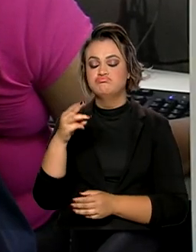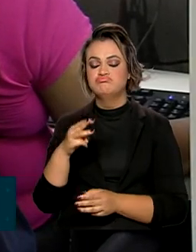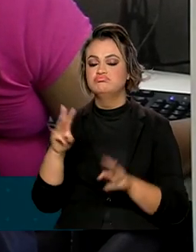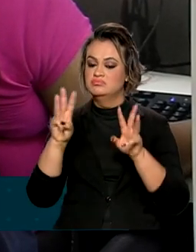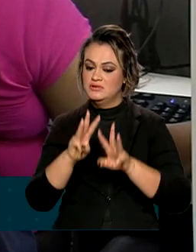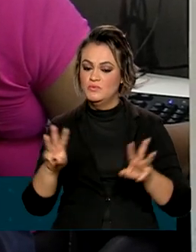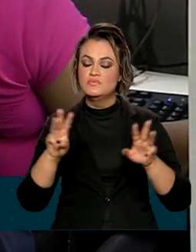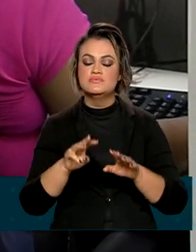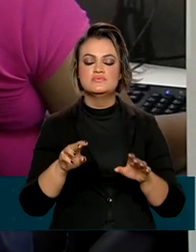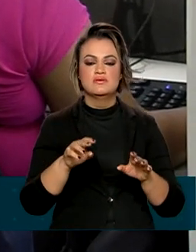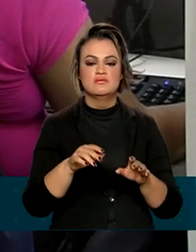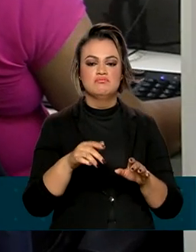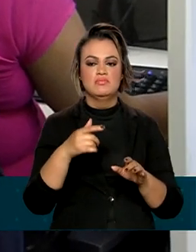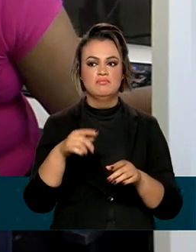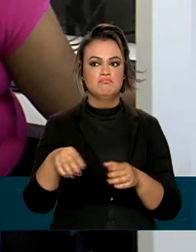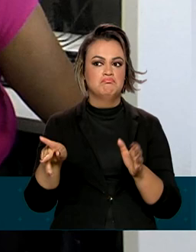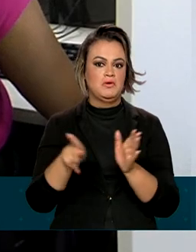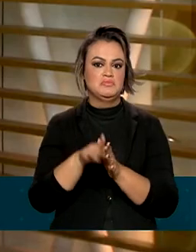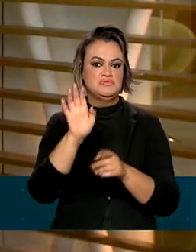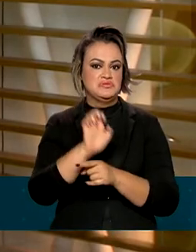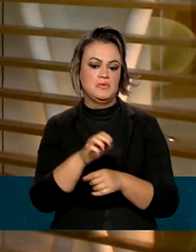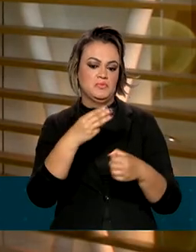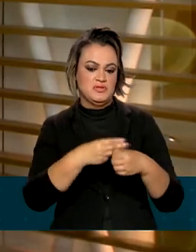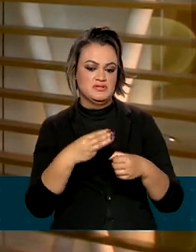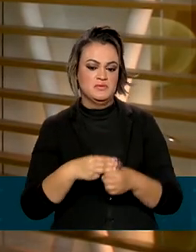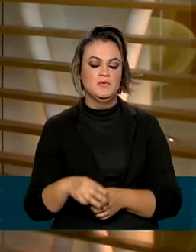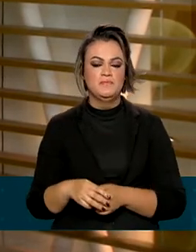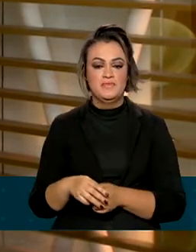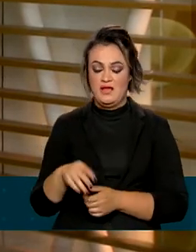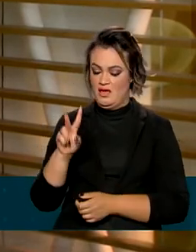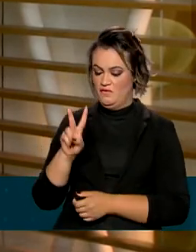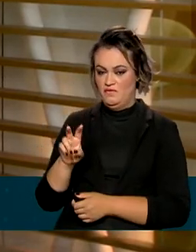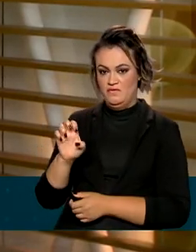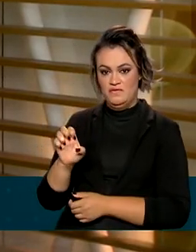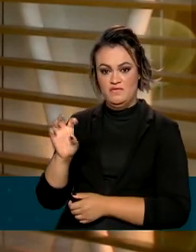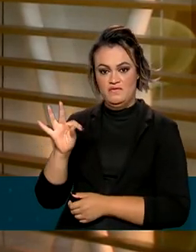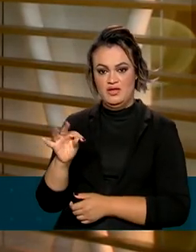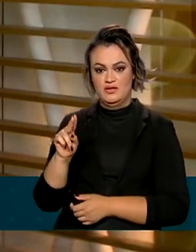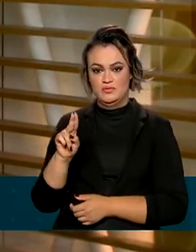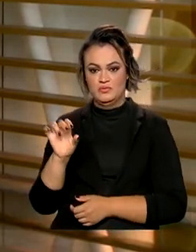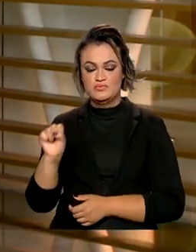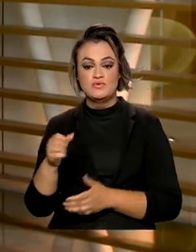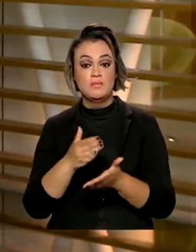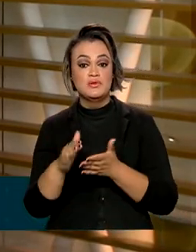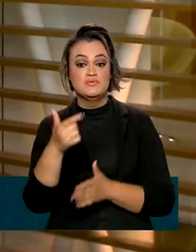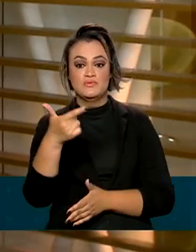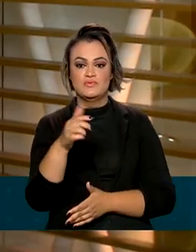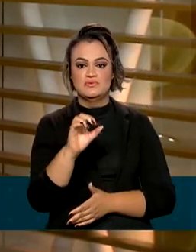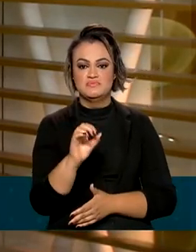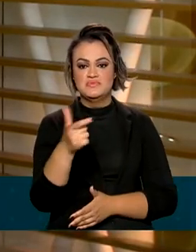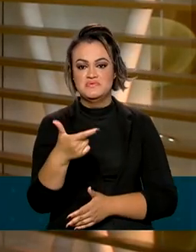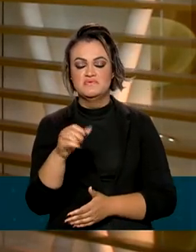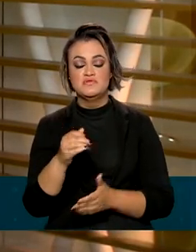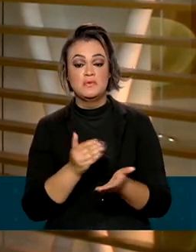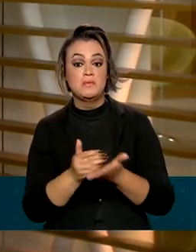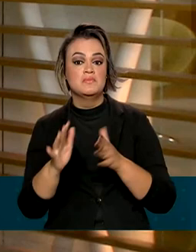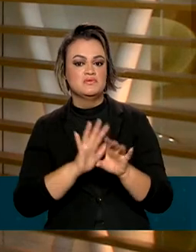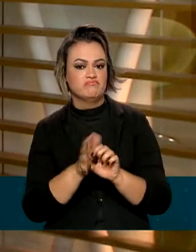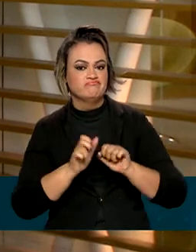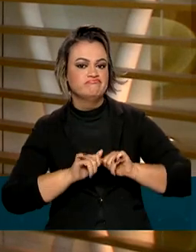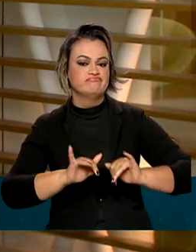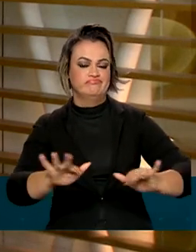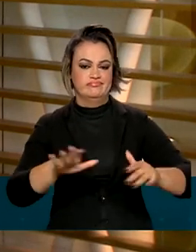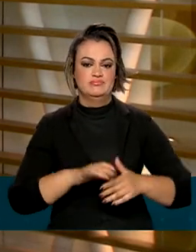denúncias estaduais e municipais. A Operação Vetos começou em 2020, durante o início da pandemia